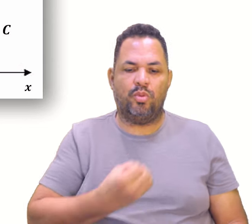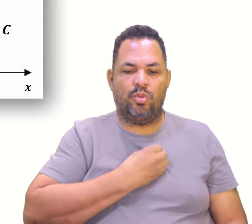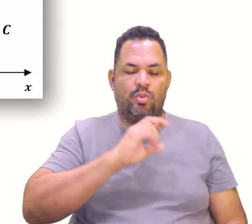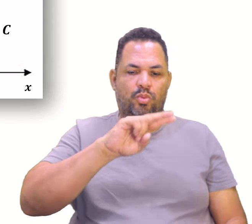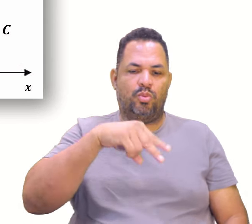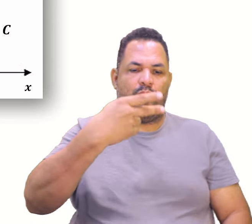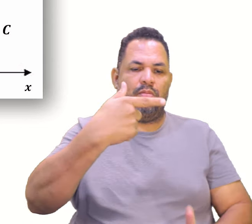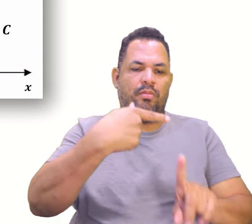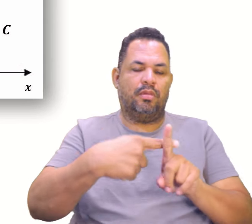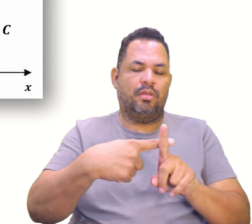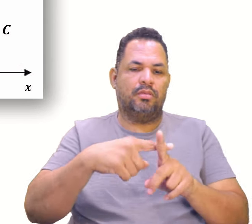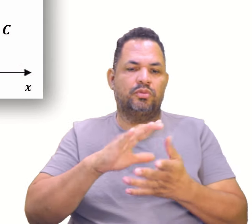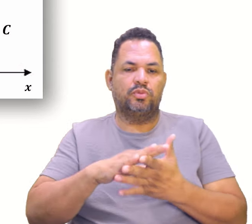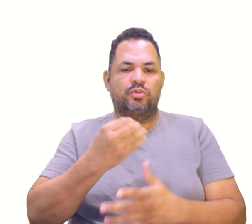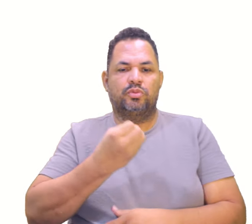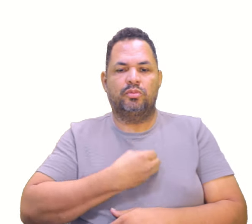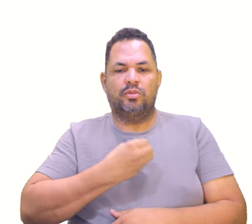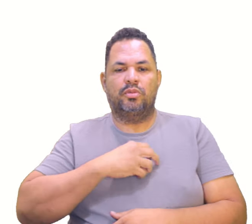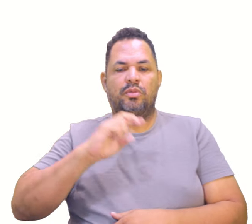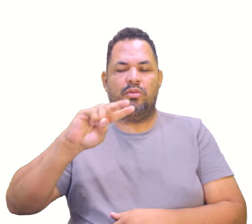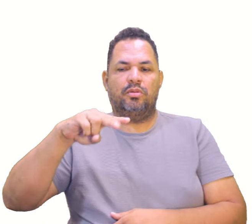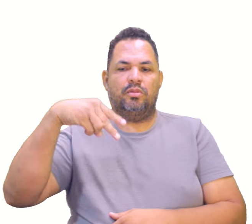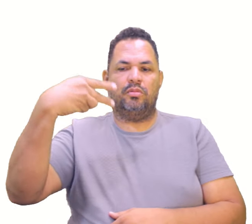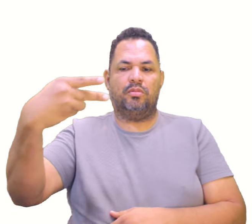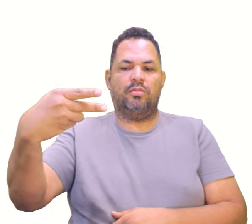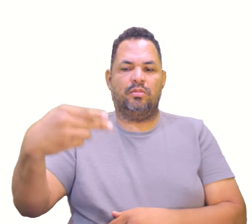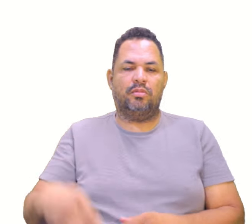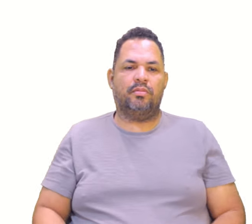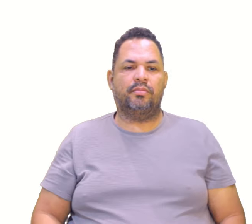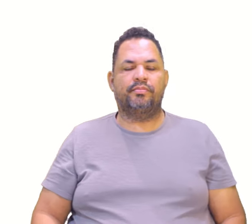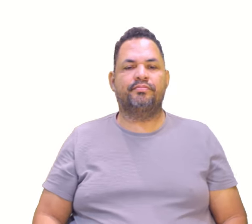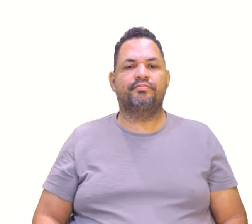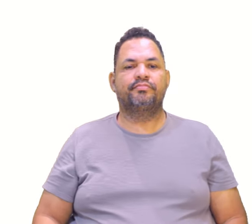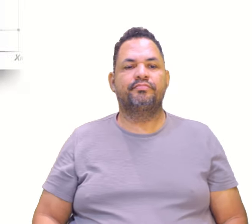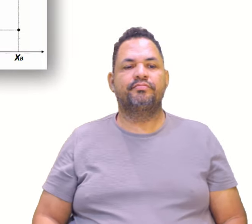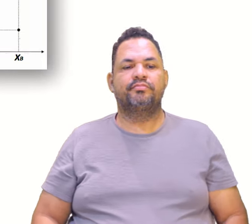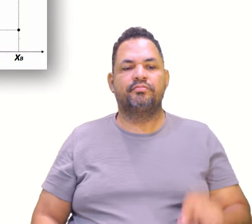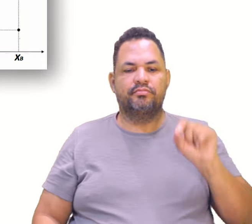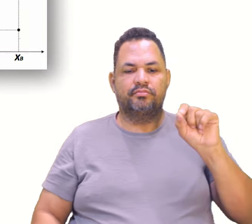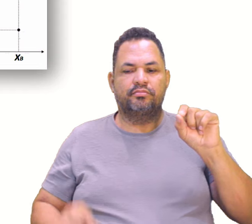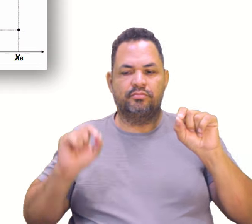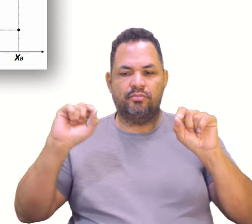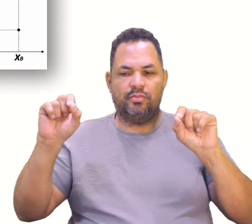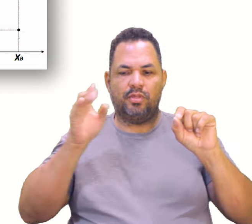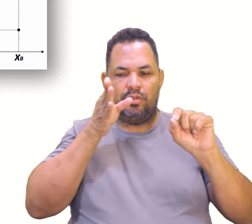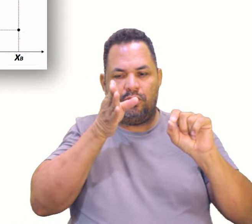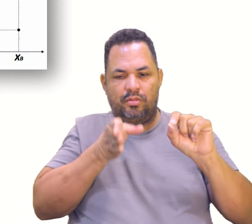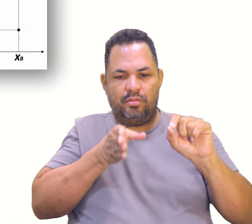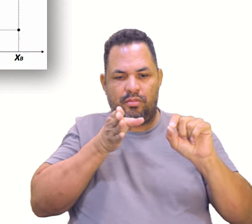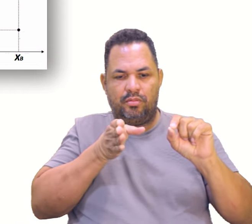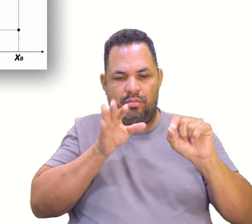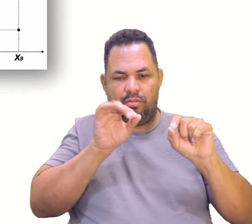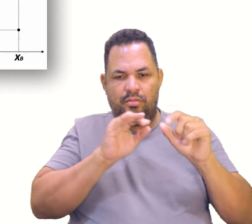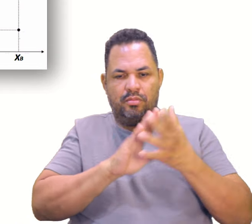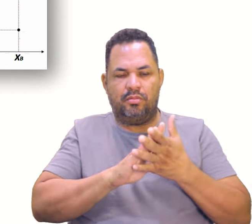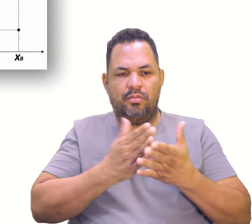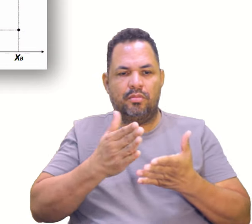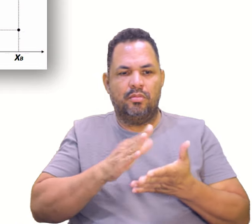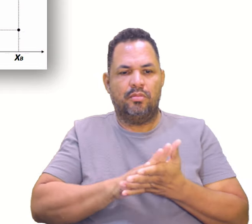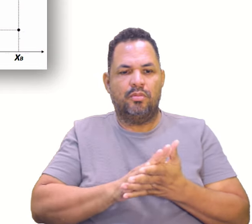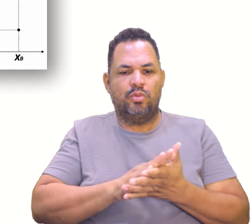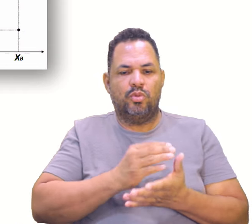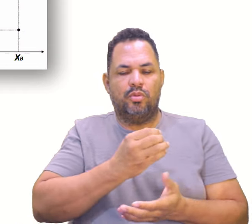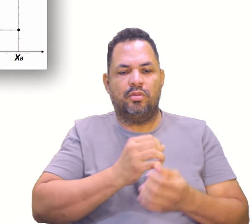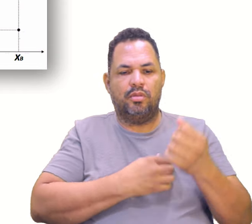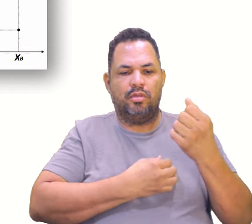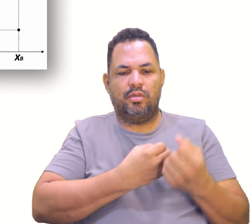quadrado, mais o outro número ao quadrado. também, né? Certo? E o ponto médio, nada mais, nada menos do que a média aritmética entre